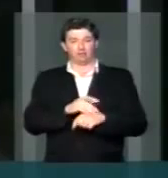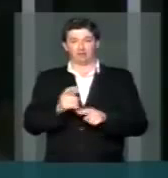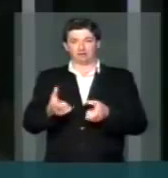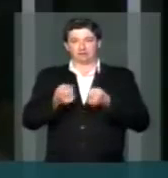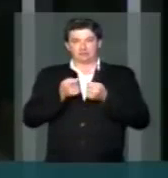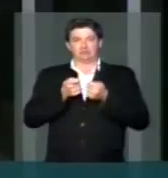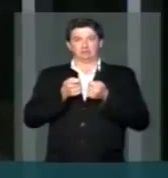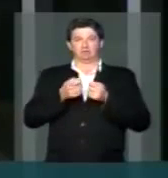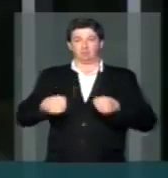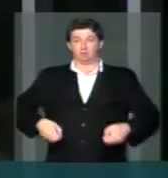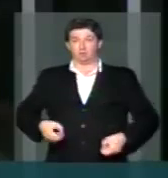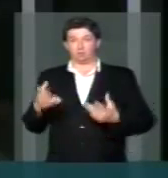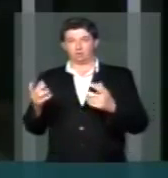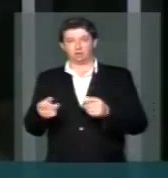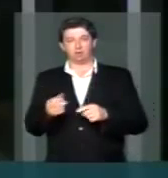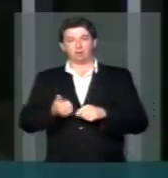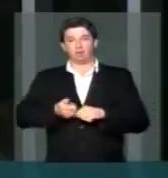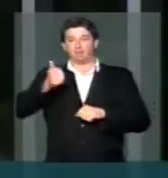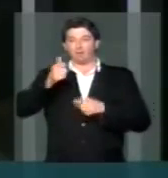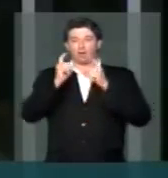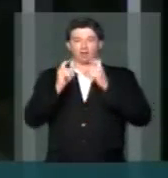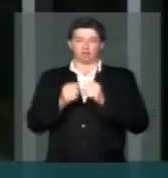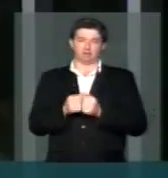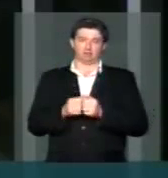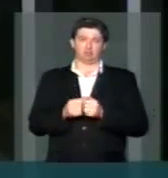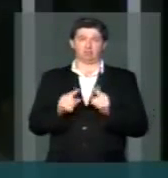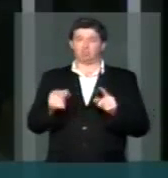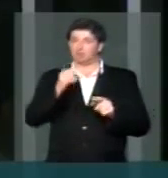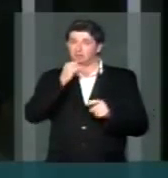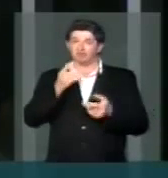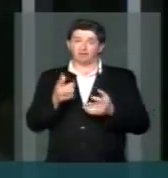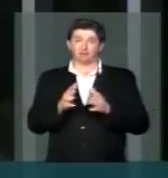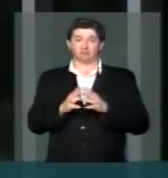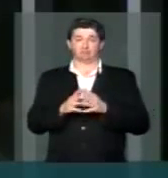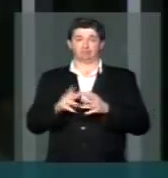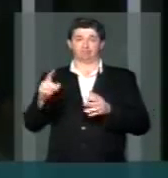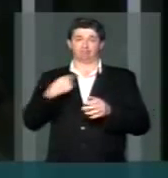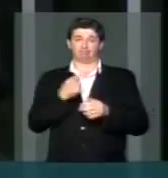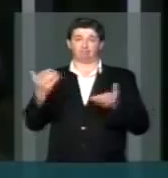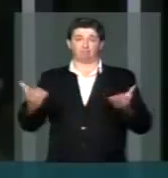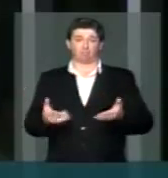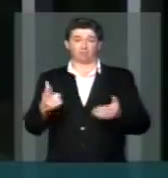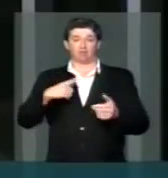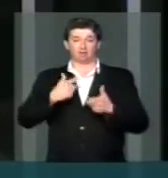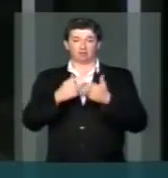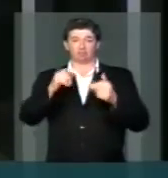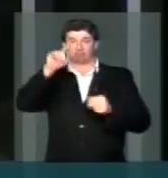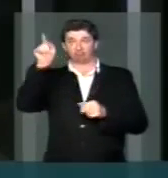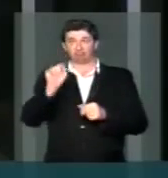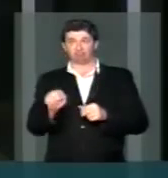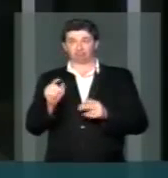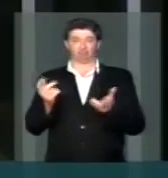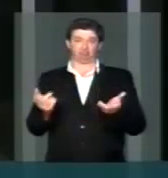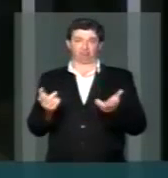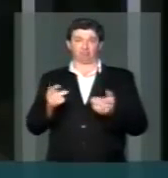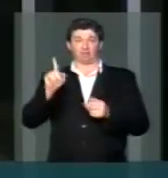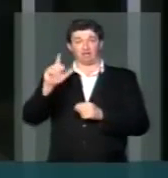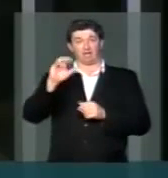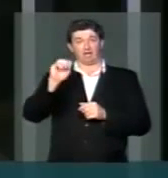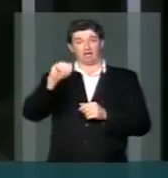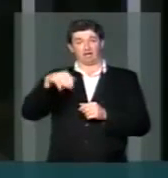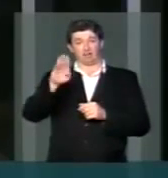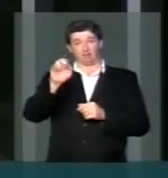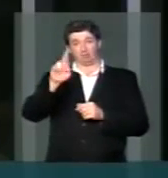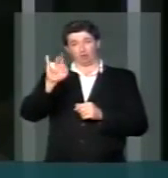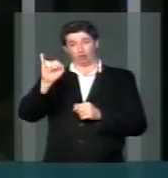gastos, é o momento de otimizar a gestão. E, infelizmente, também, nós temos aí um grande ponto de interrogação em Balneário Camburil,